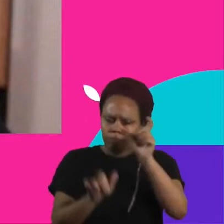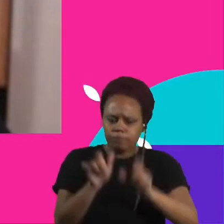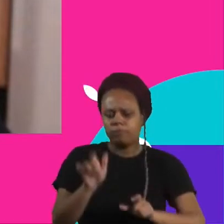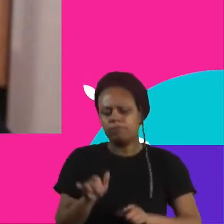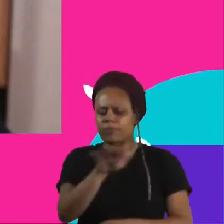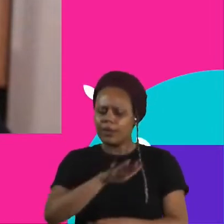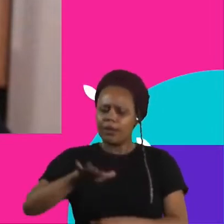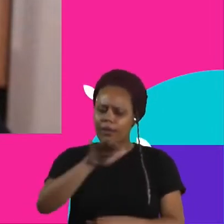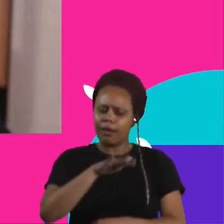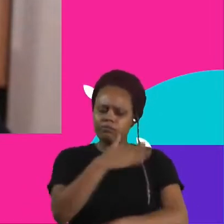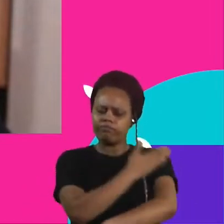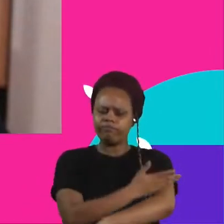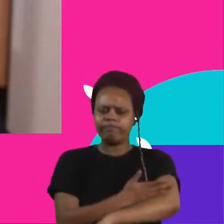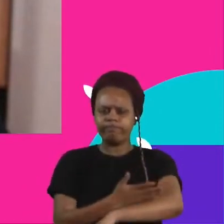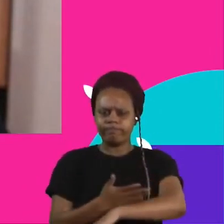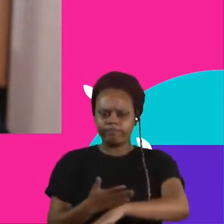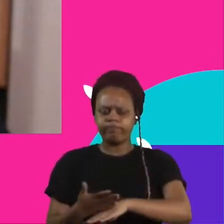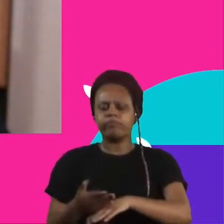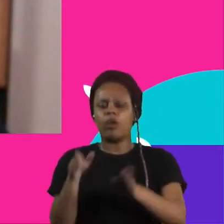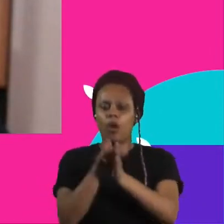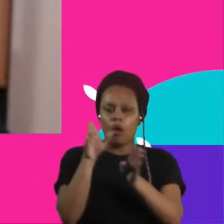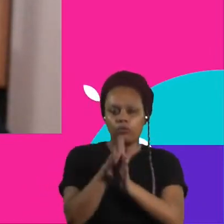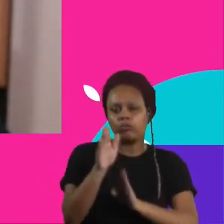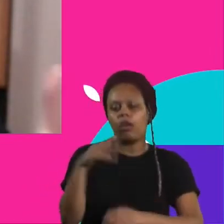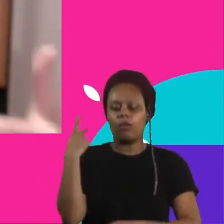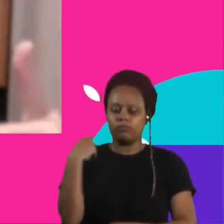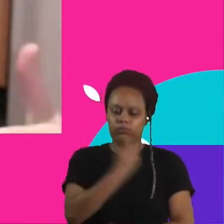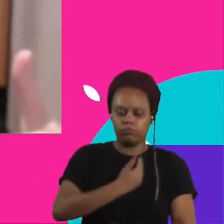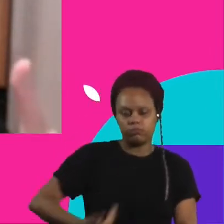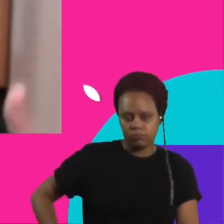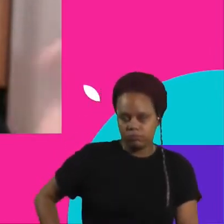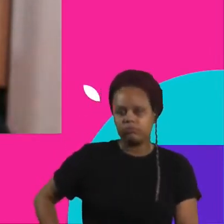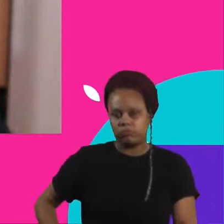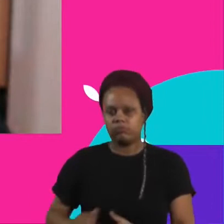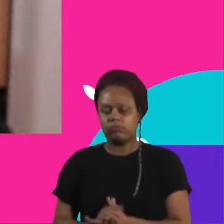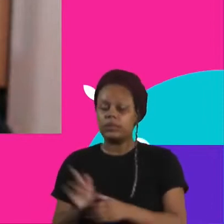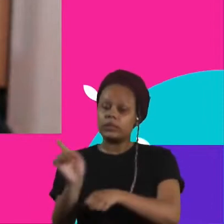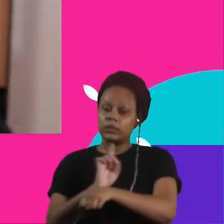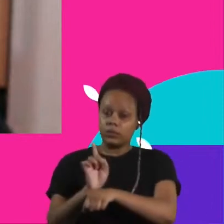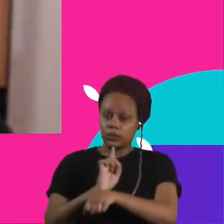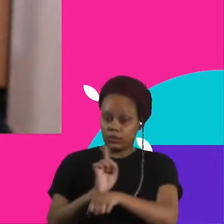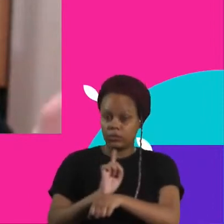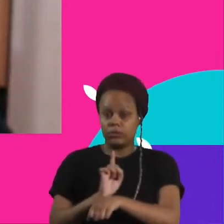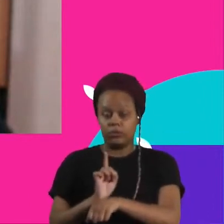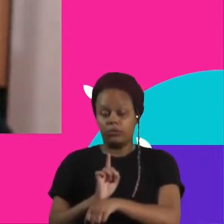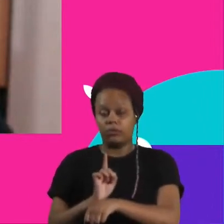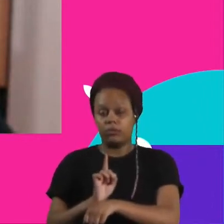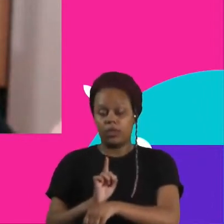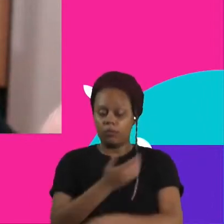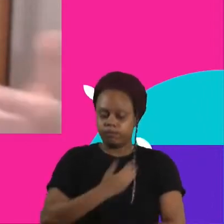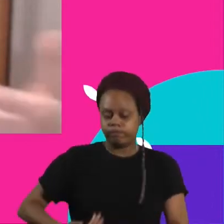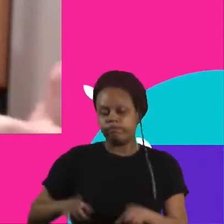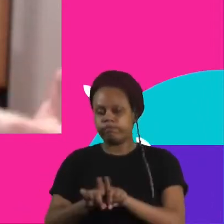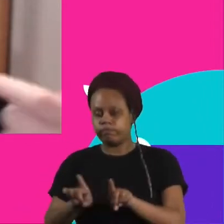tradicionais de participação, como conselhos de política pública, gestoras públicos